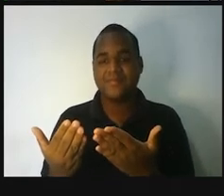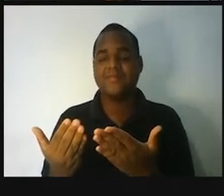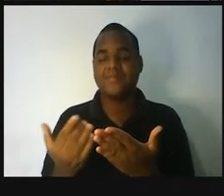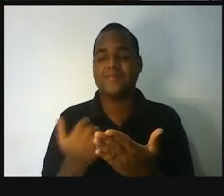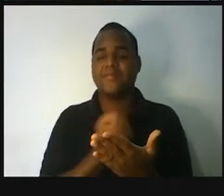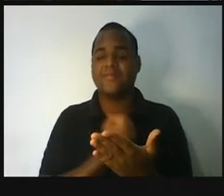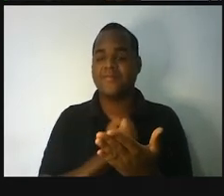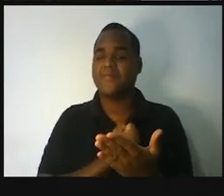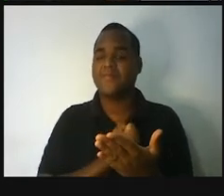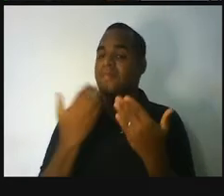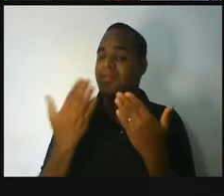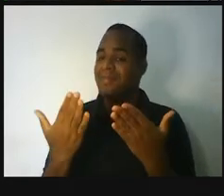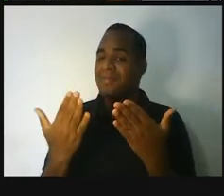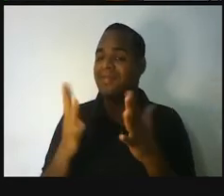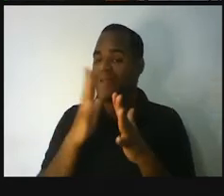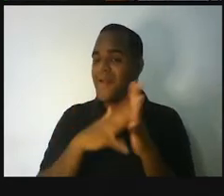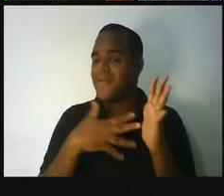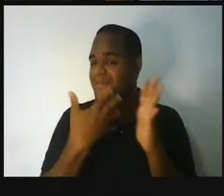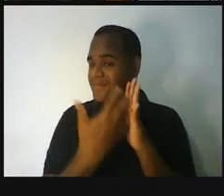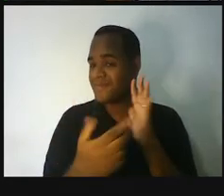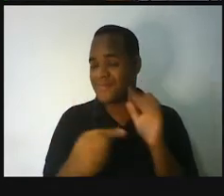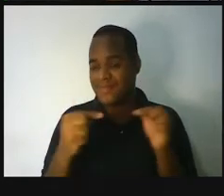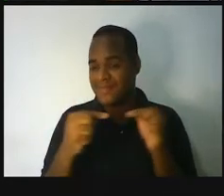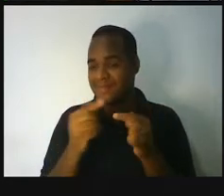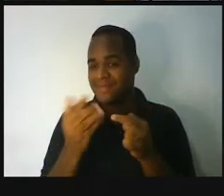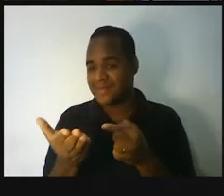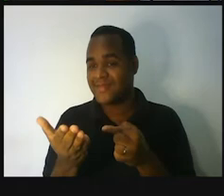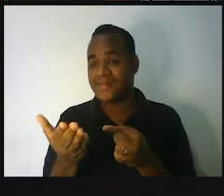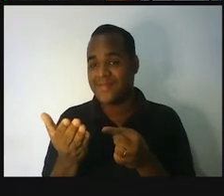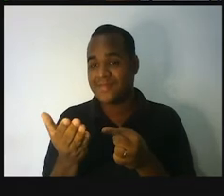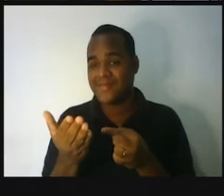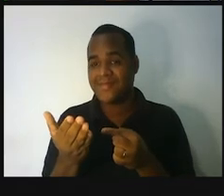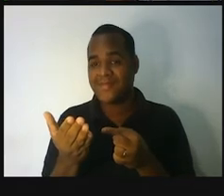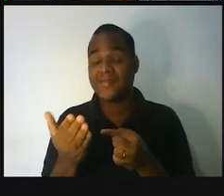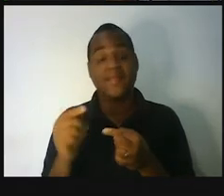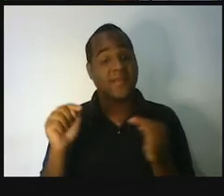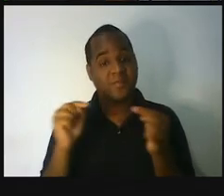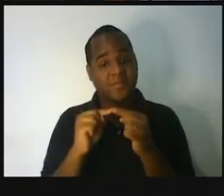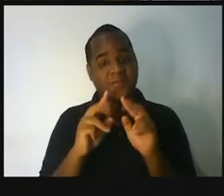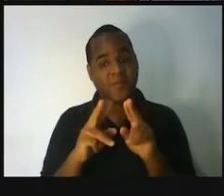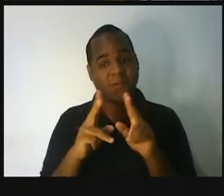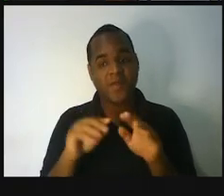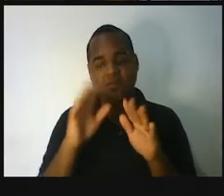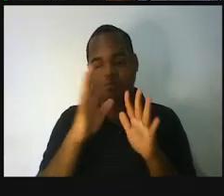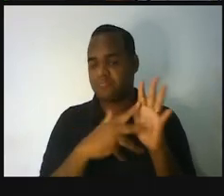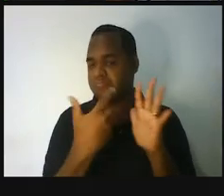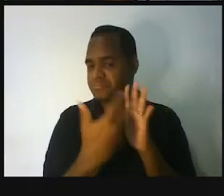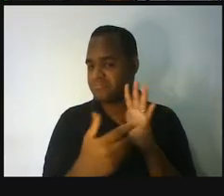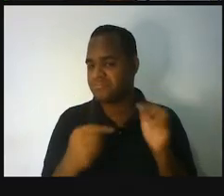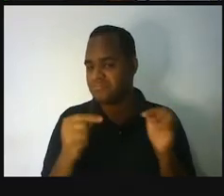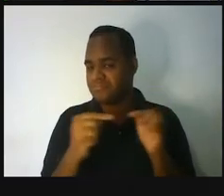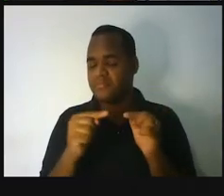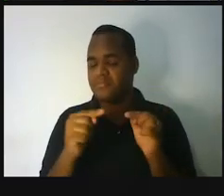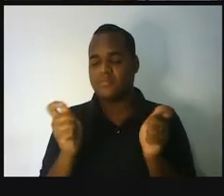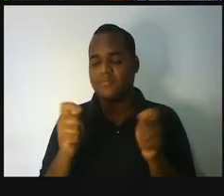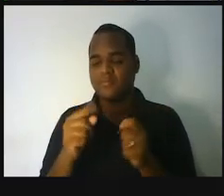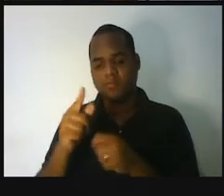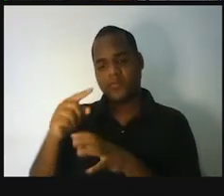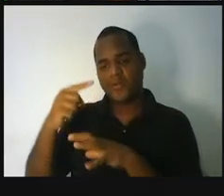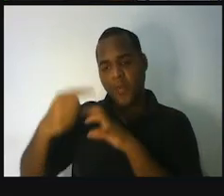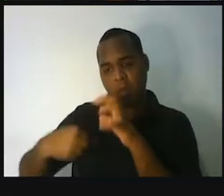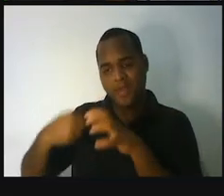que está aqui na tabela, professor. É esse número, que é o fluxo global.